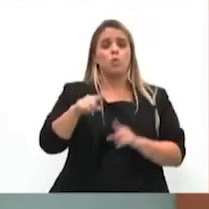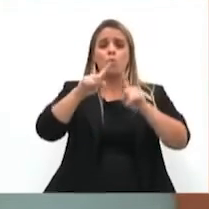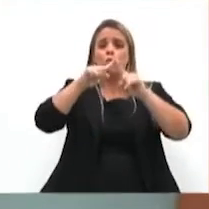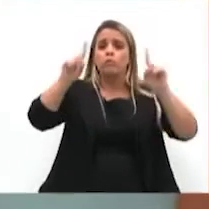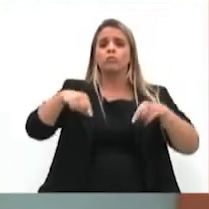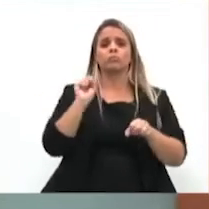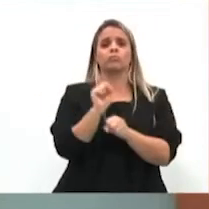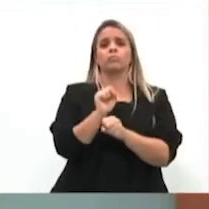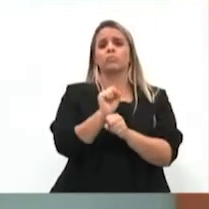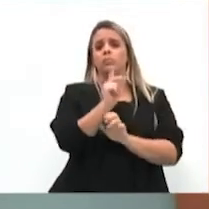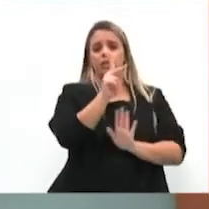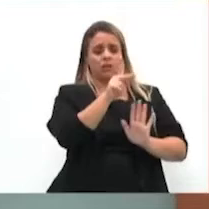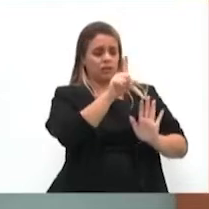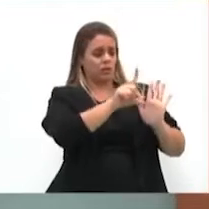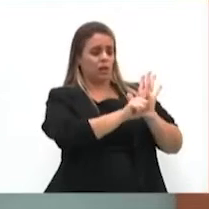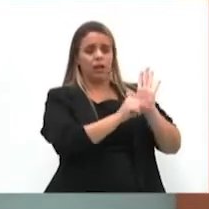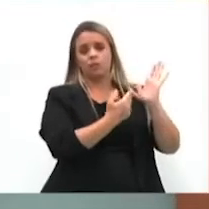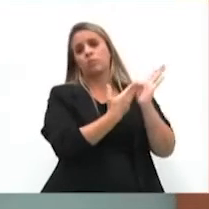essa lei aprovada.